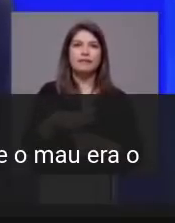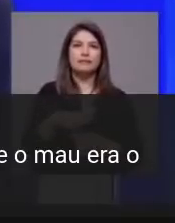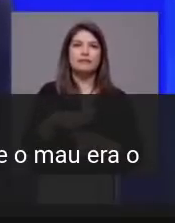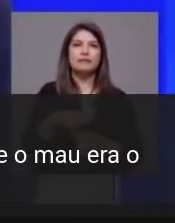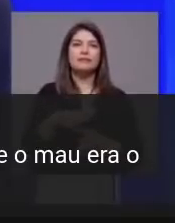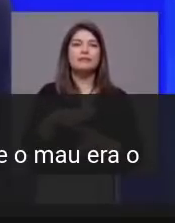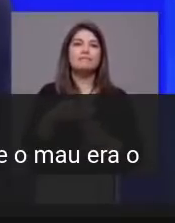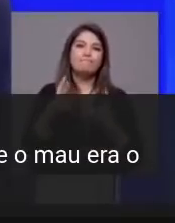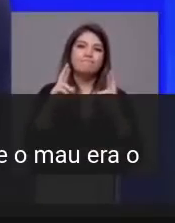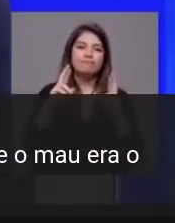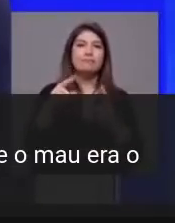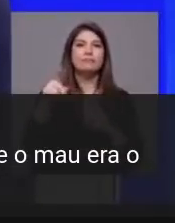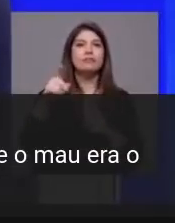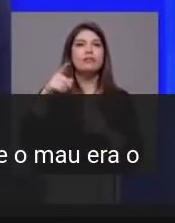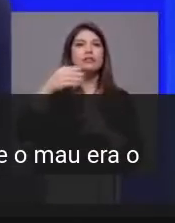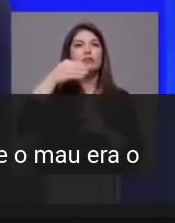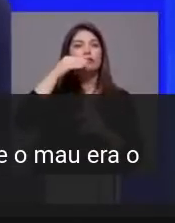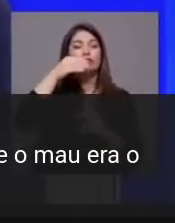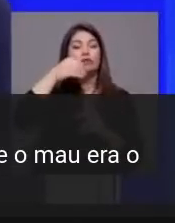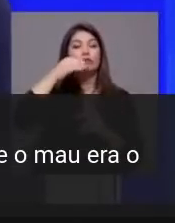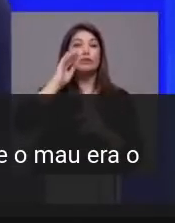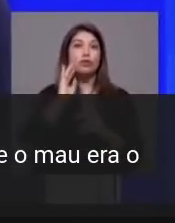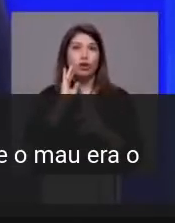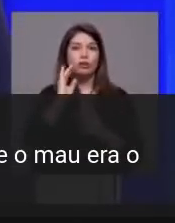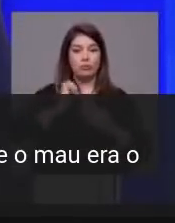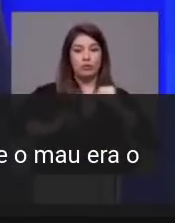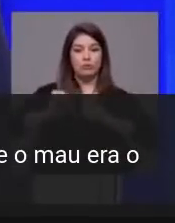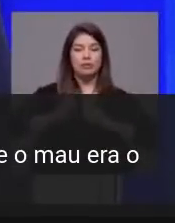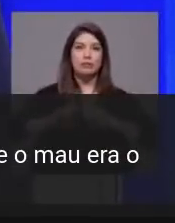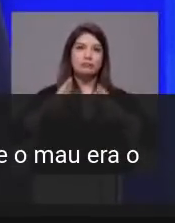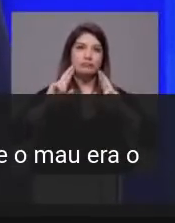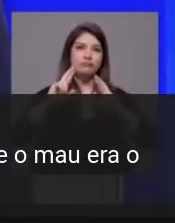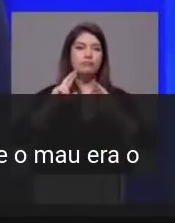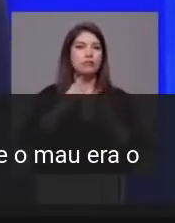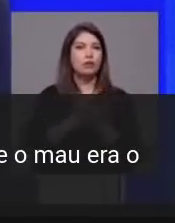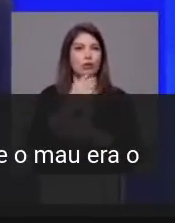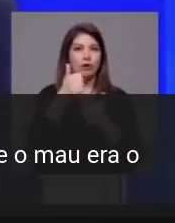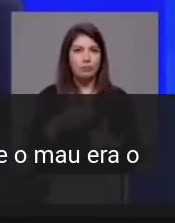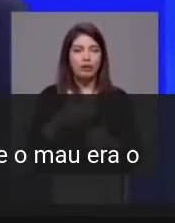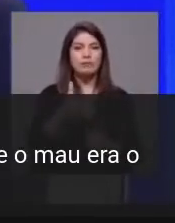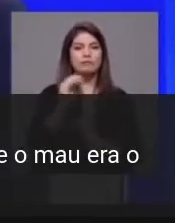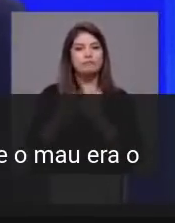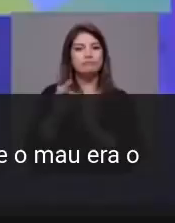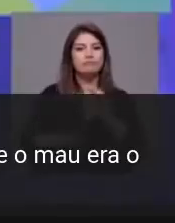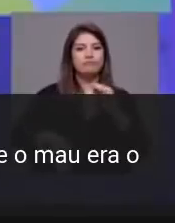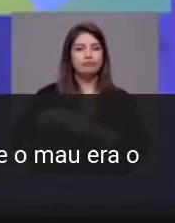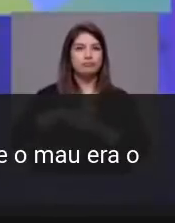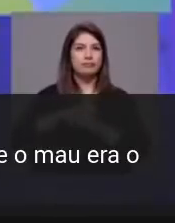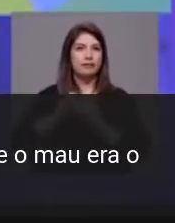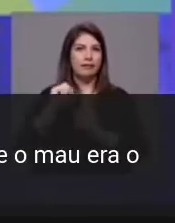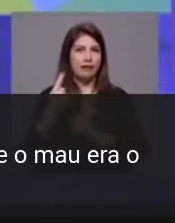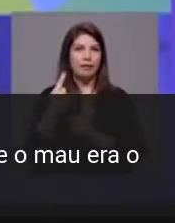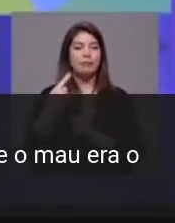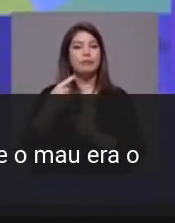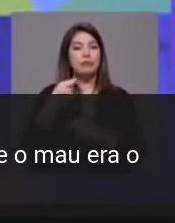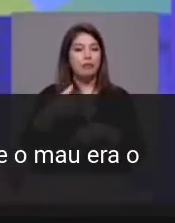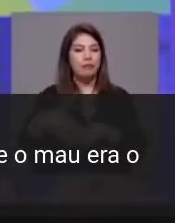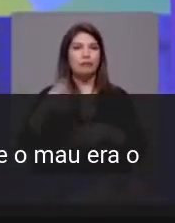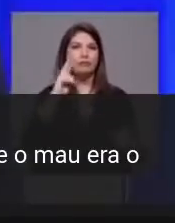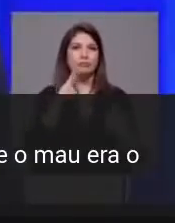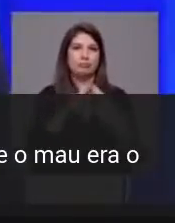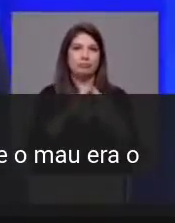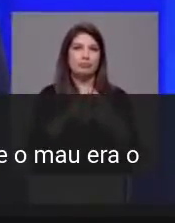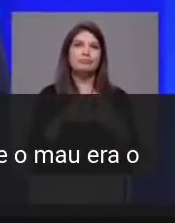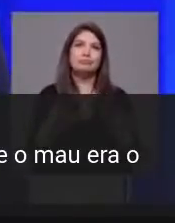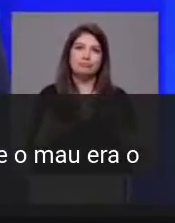cirúrgica é que Jerónimo de Sousa vai ser sujeito que ocorra da melhor maneira, que recupere depressa e esperamos encontrar-nos em breve. E para